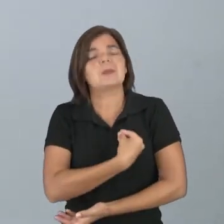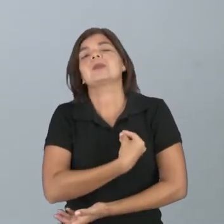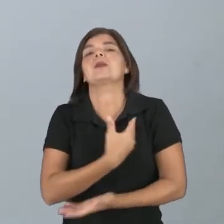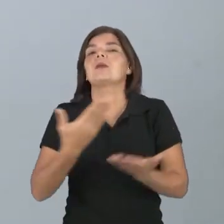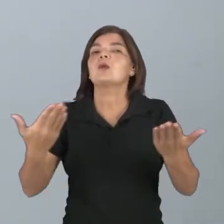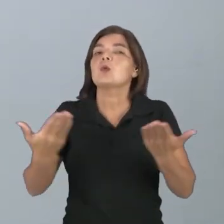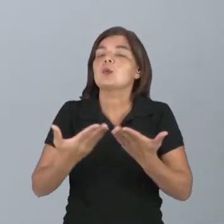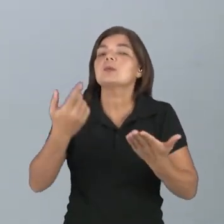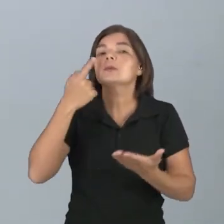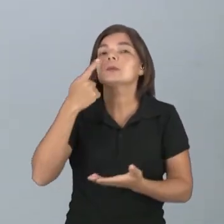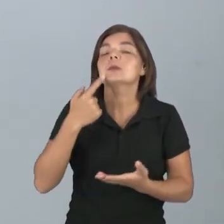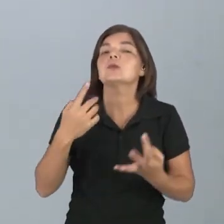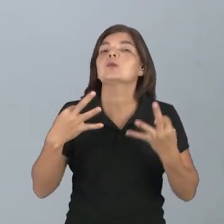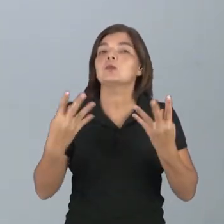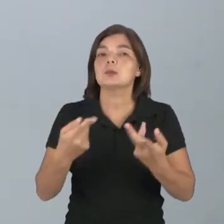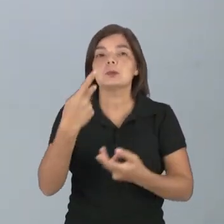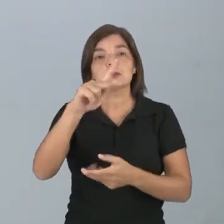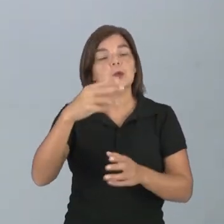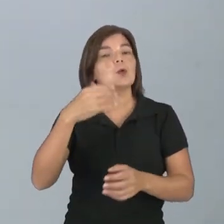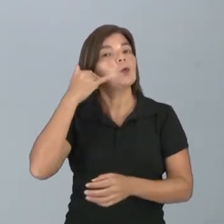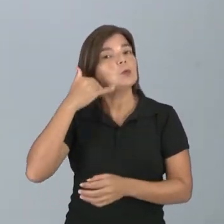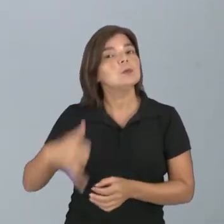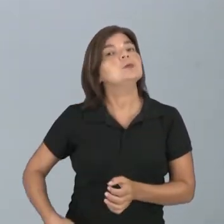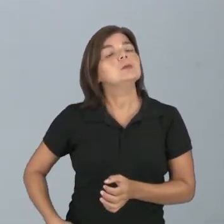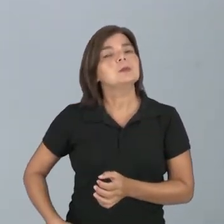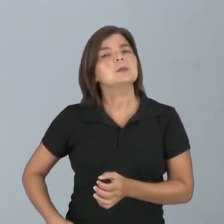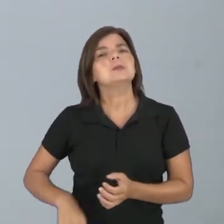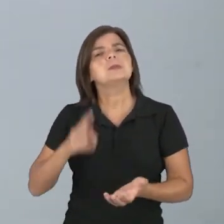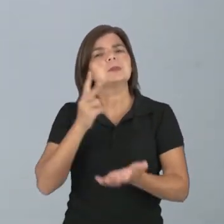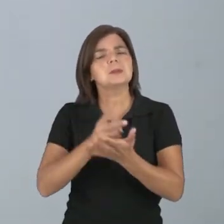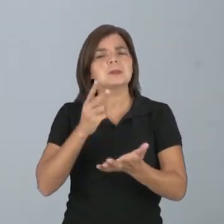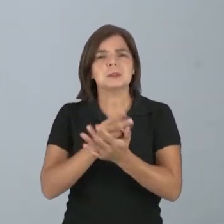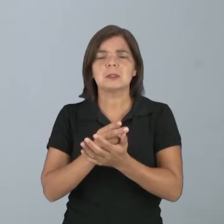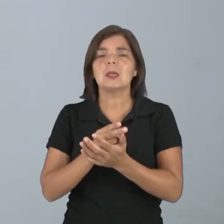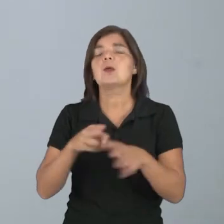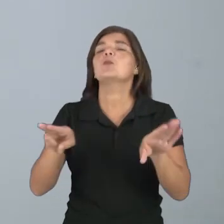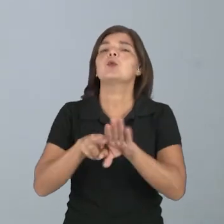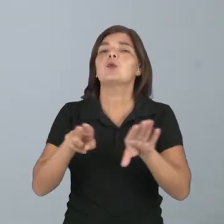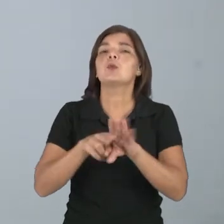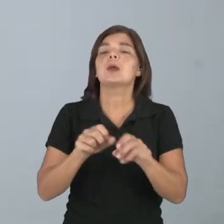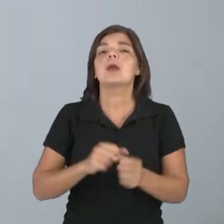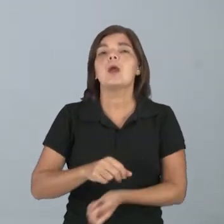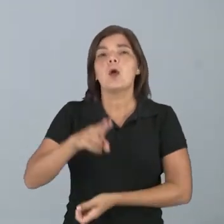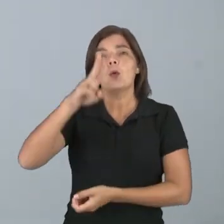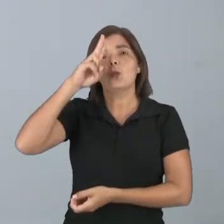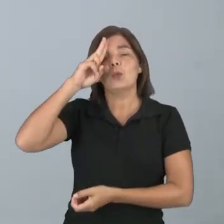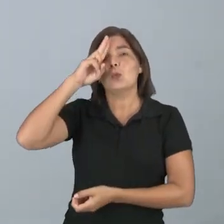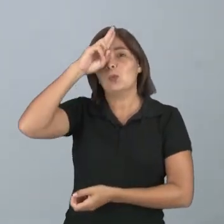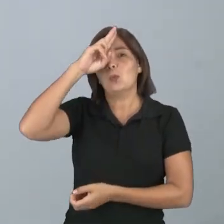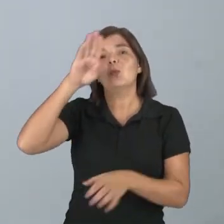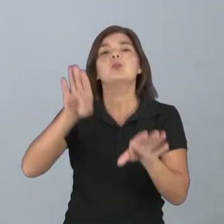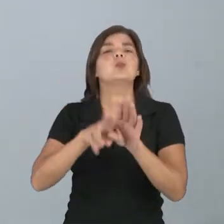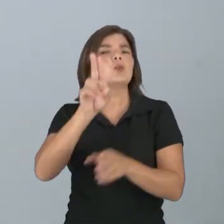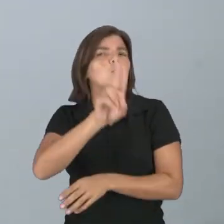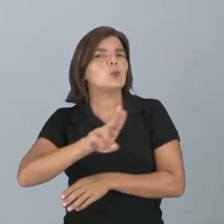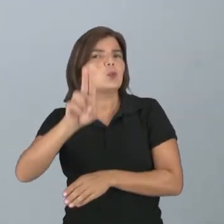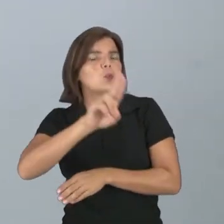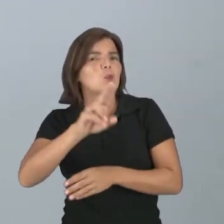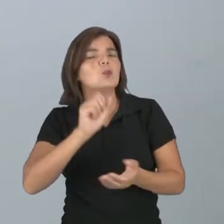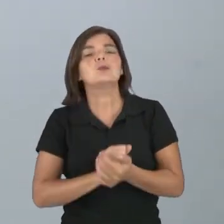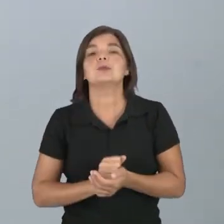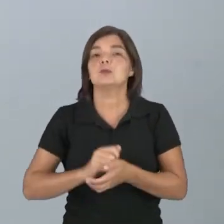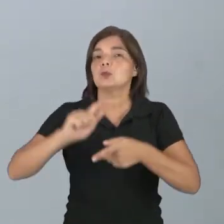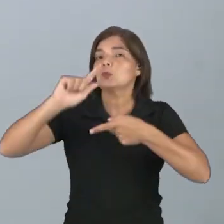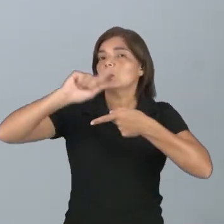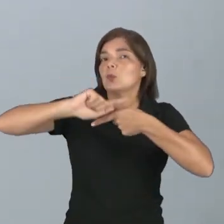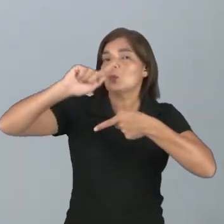E hoje ele está presente no seu celular. Todas as vezes que você pega um Uber, ou até mesmo você quer se localizar, usa o Google Maps, então